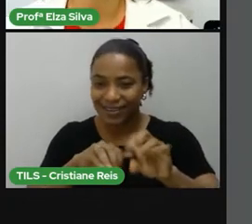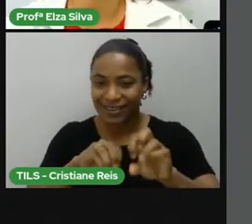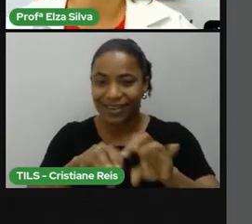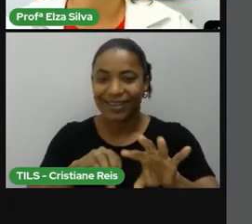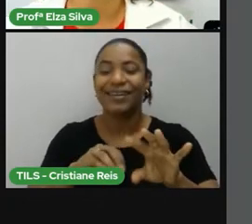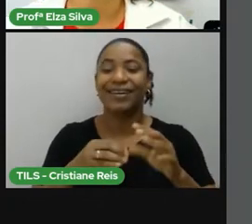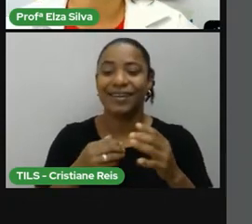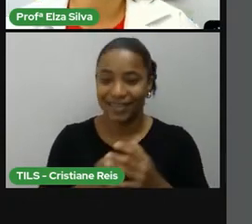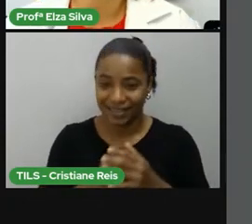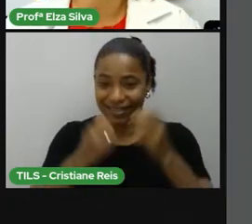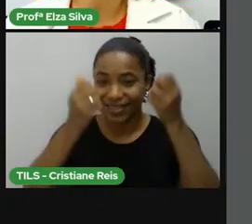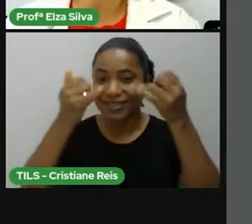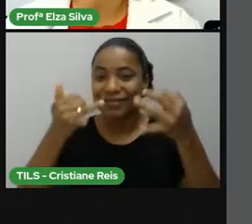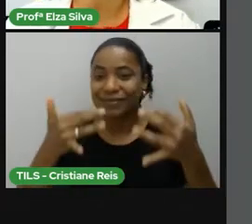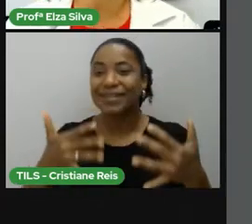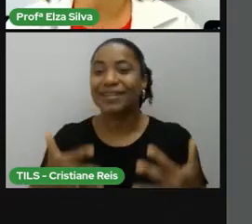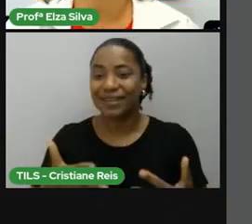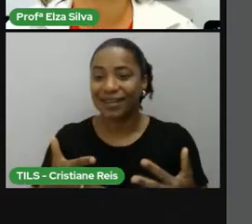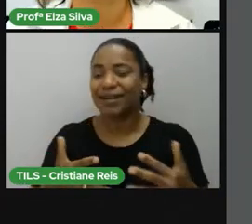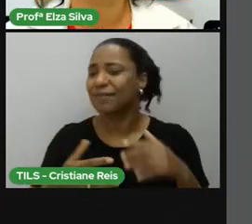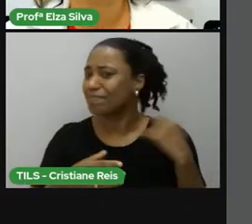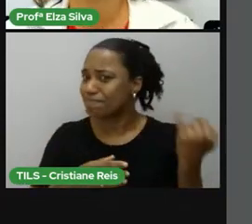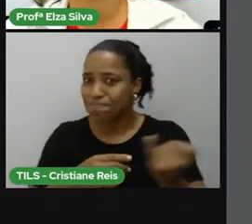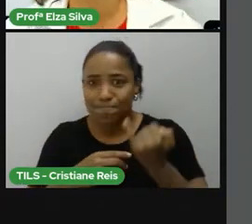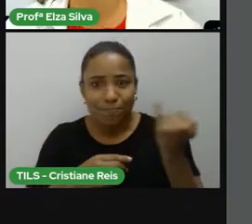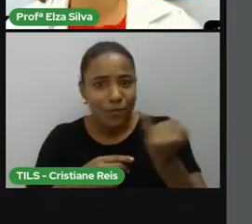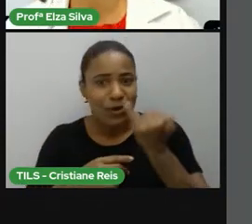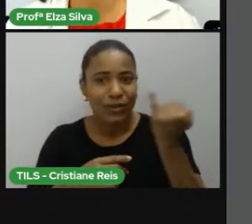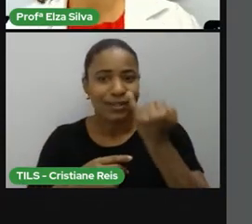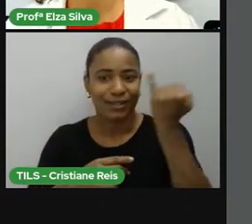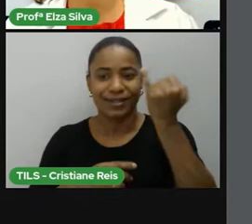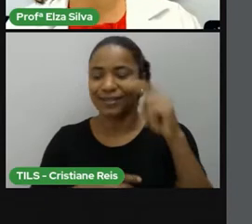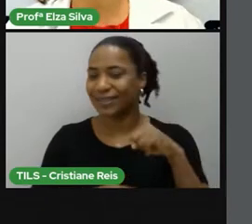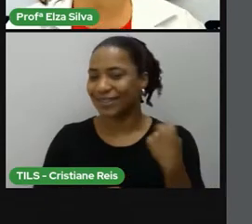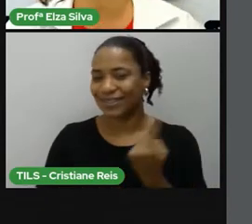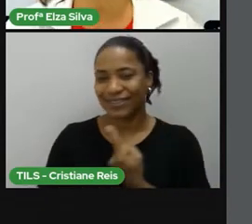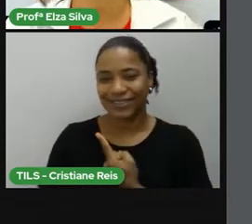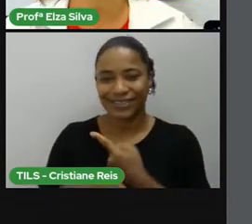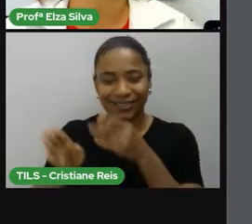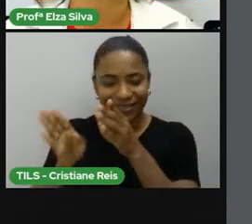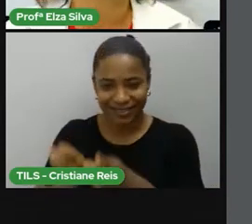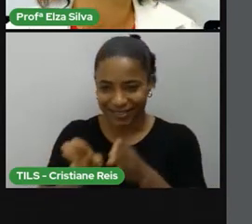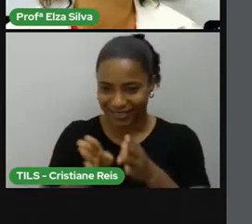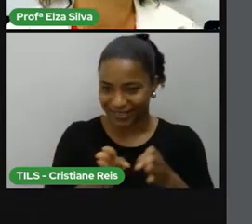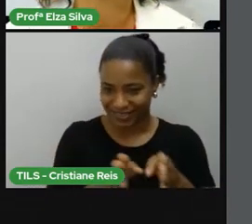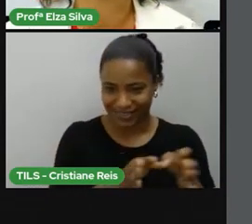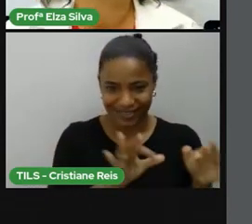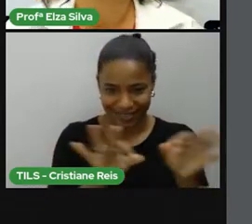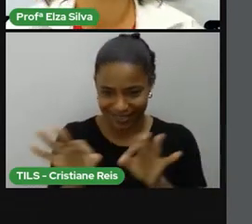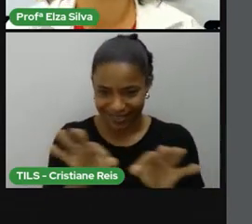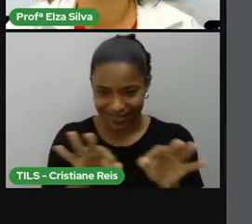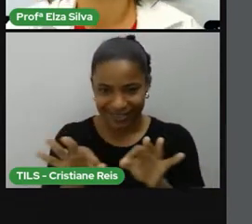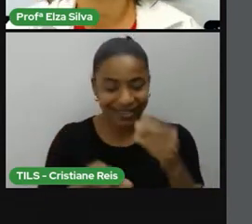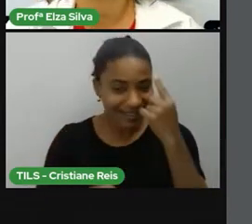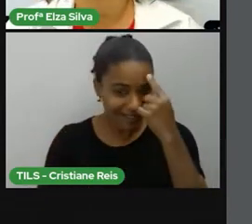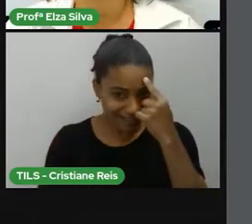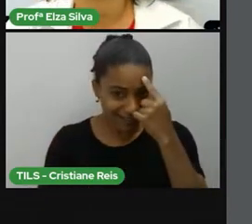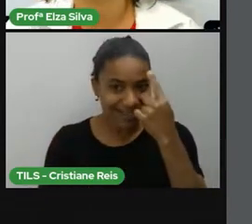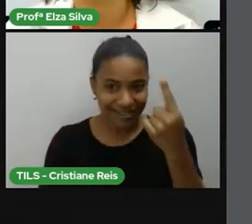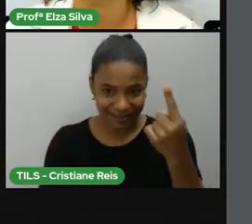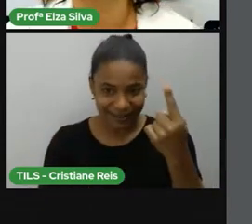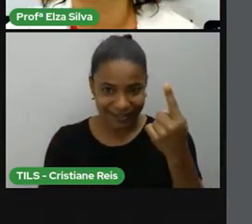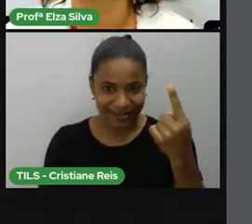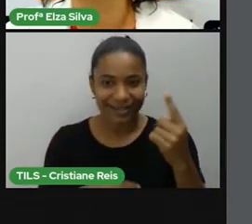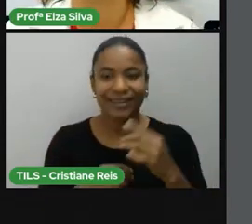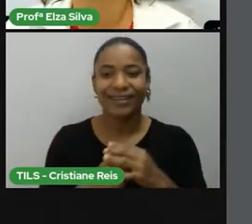antes de falarmos sobre quanto é importante a gente se organizar para este momento. Lembrando que a nossa